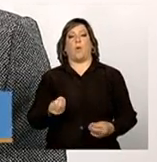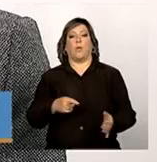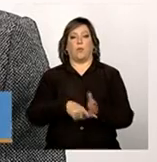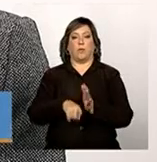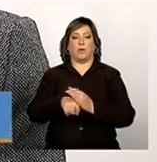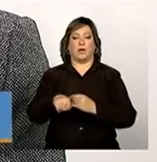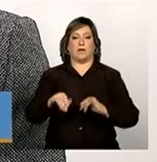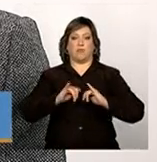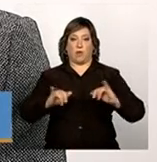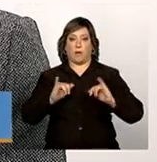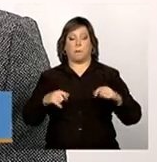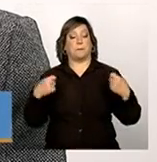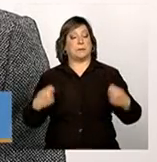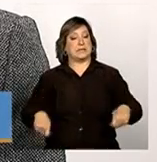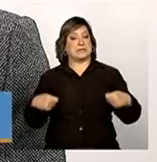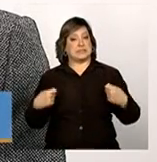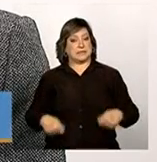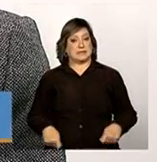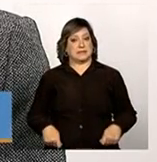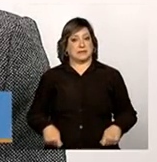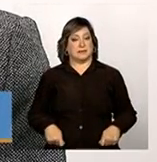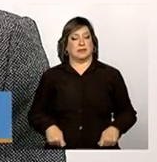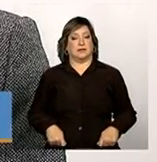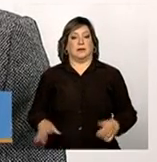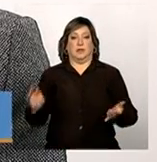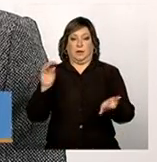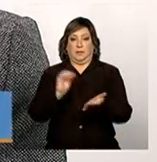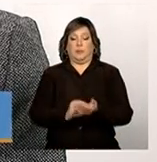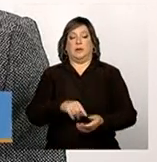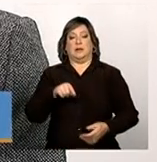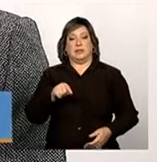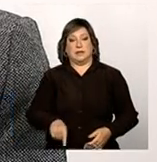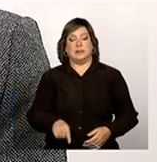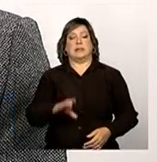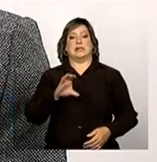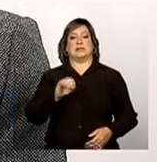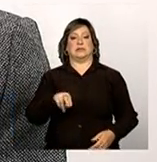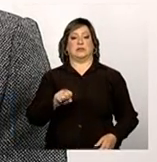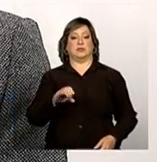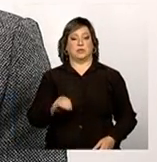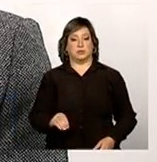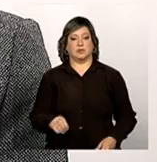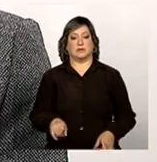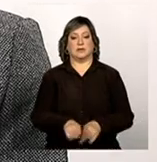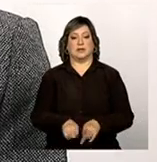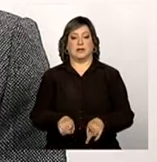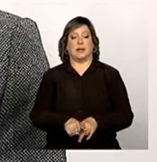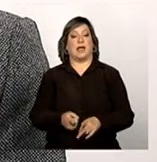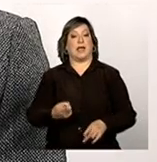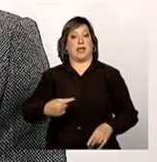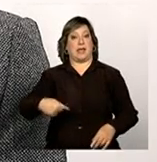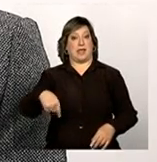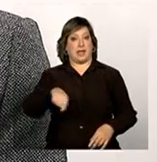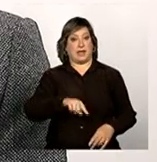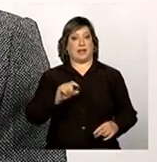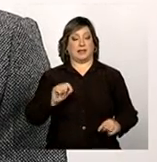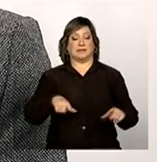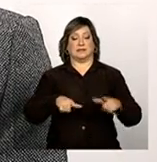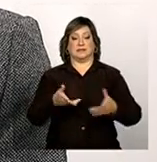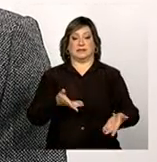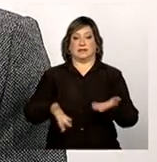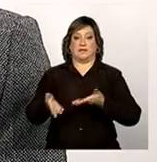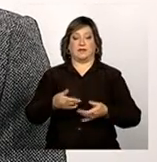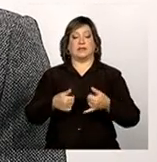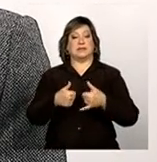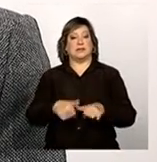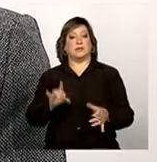devem estar colocadas no censo, desde que, obviamente, essas unidades, esses serviços, estejam